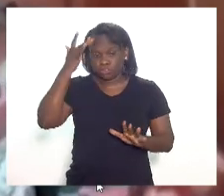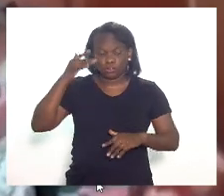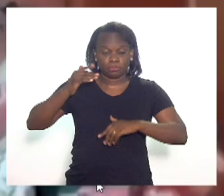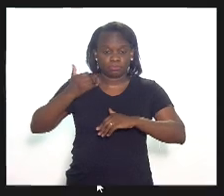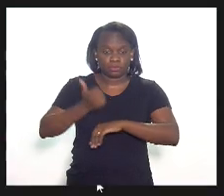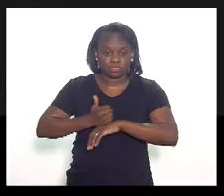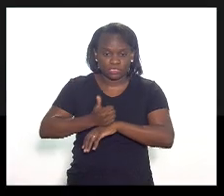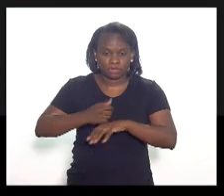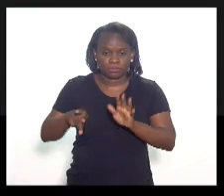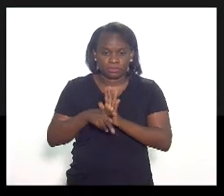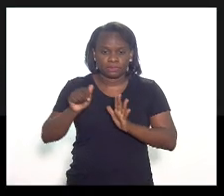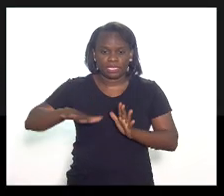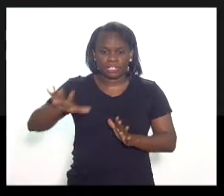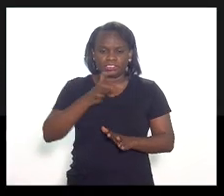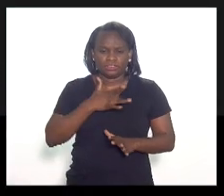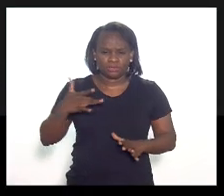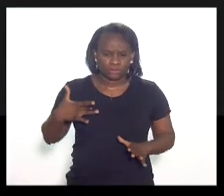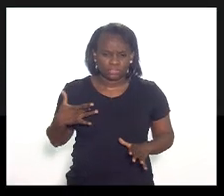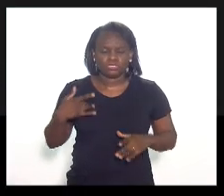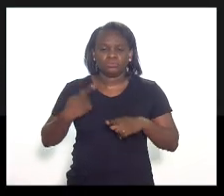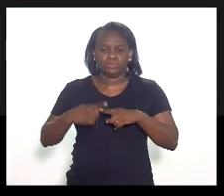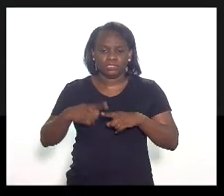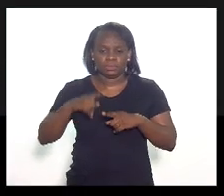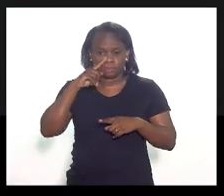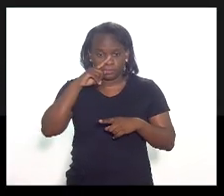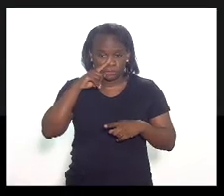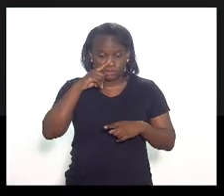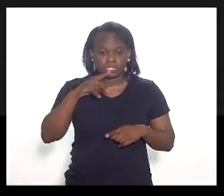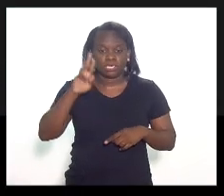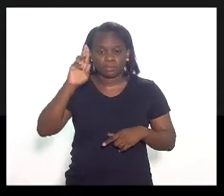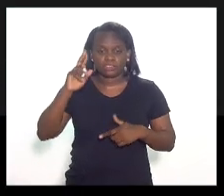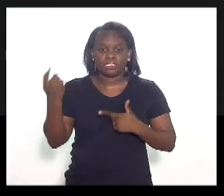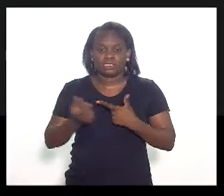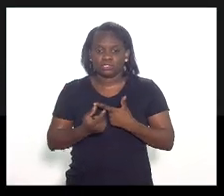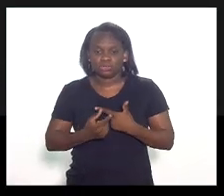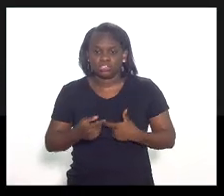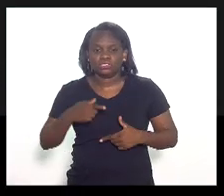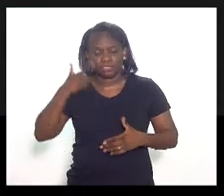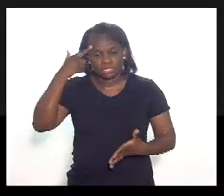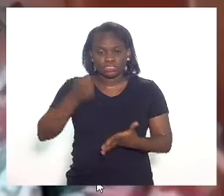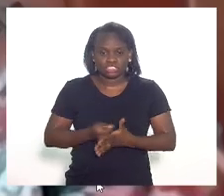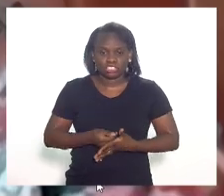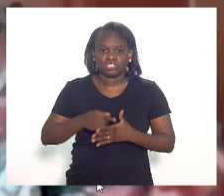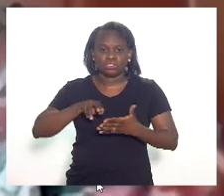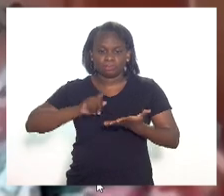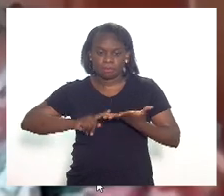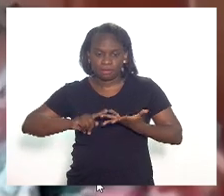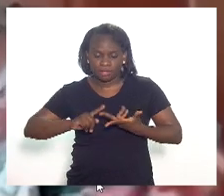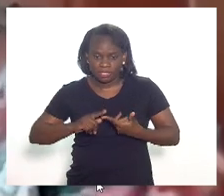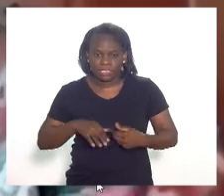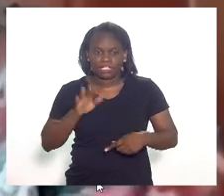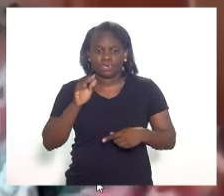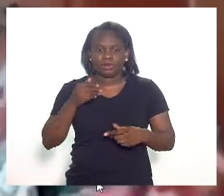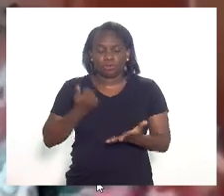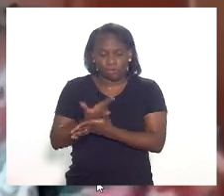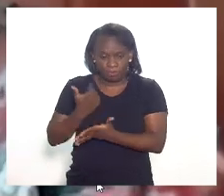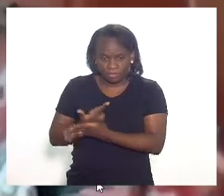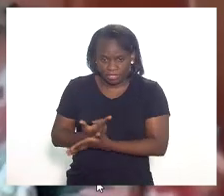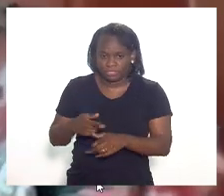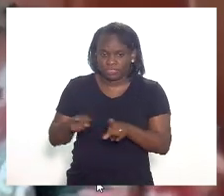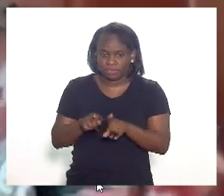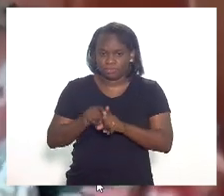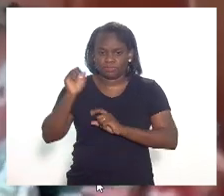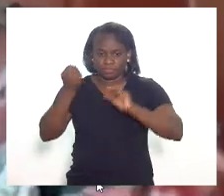saúde, além disso, em caso de risco, cabe ao Poder Executivo a adoção de medidas para providenciar sua compra e